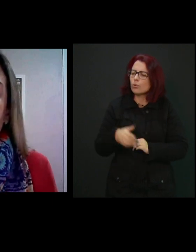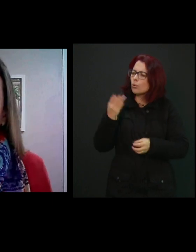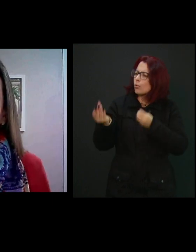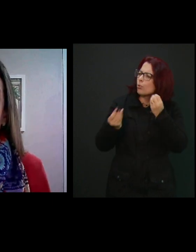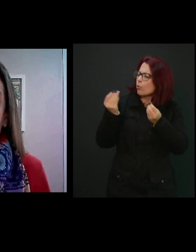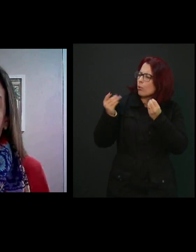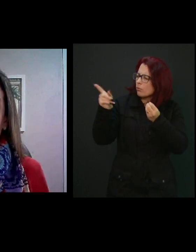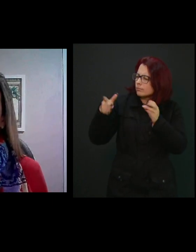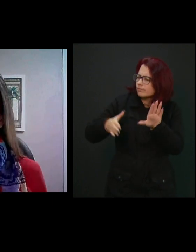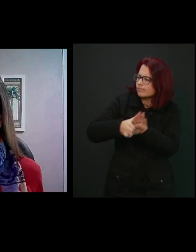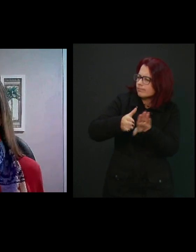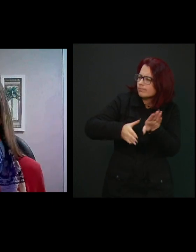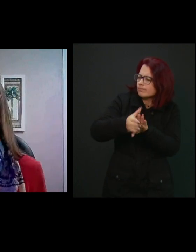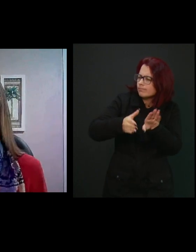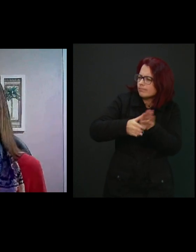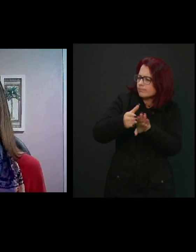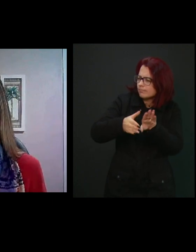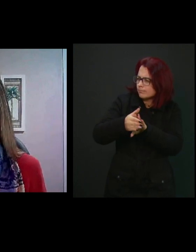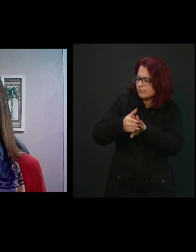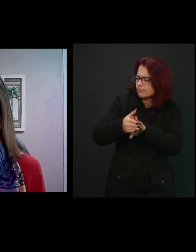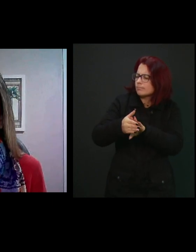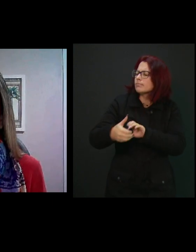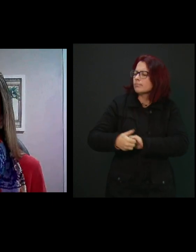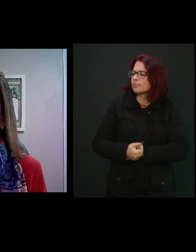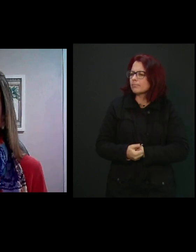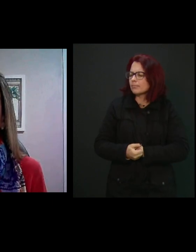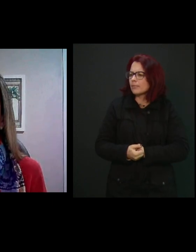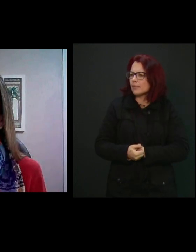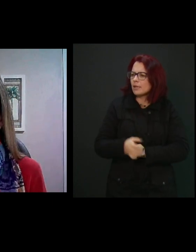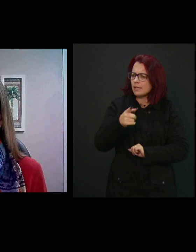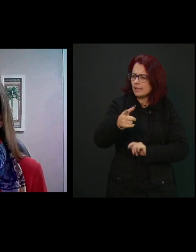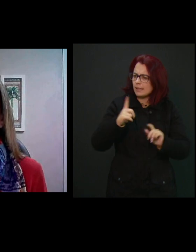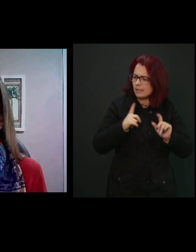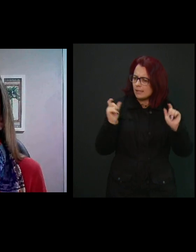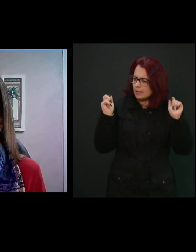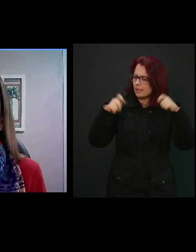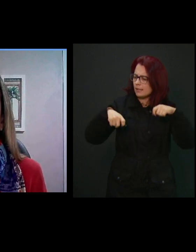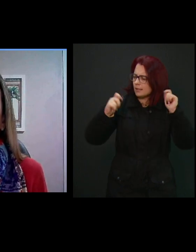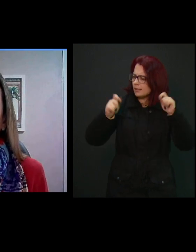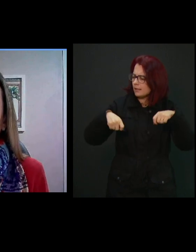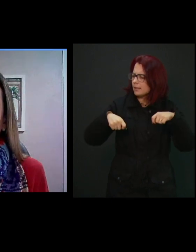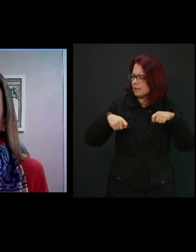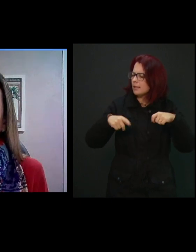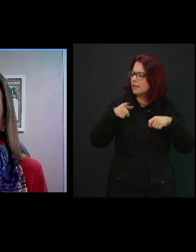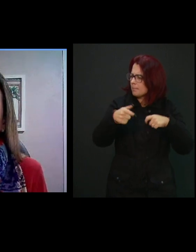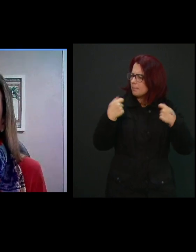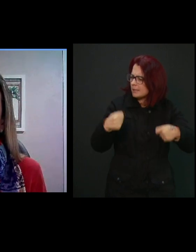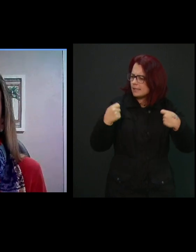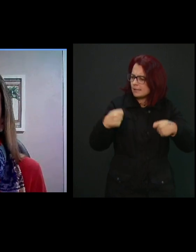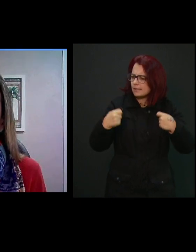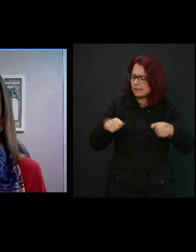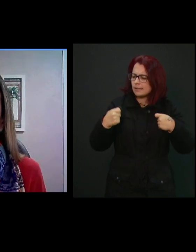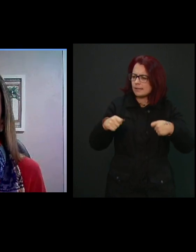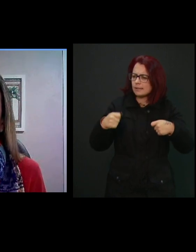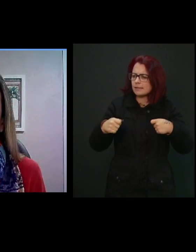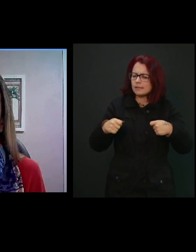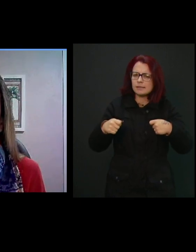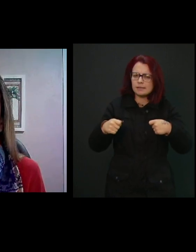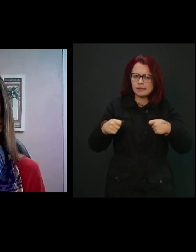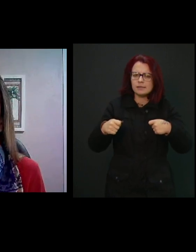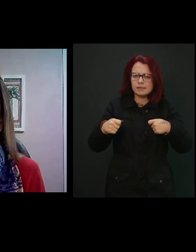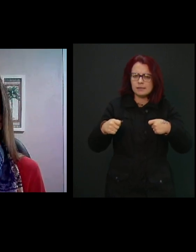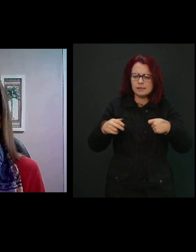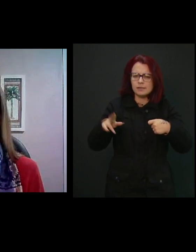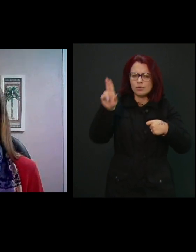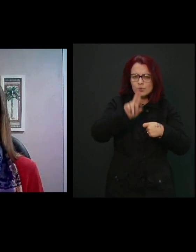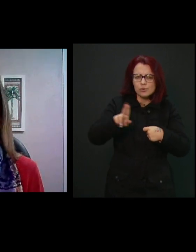orientação, né? E eles também terem, né? Como você coloca ali, Que eles são consumidores inteligentes